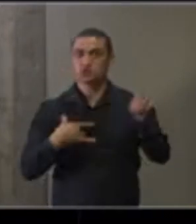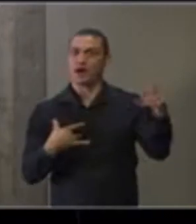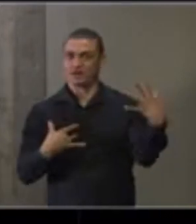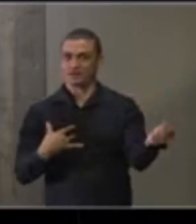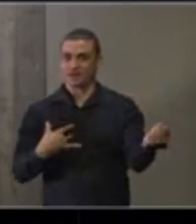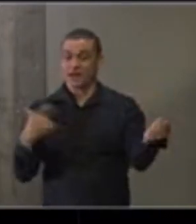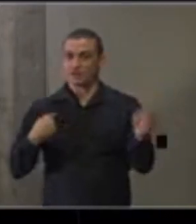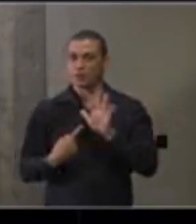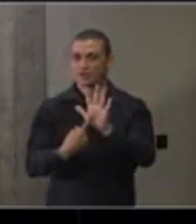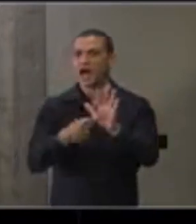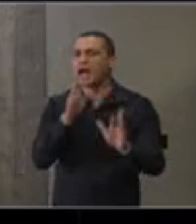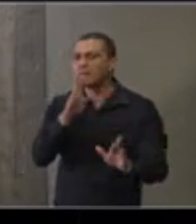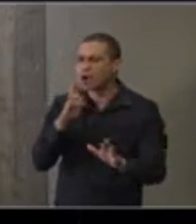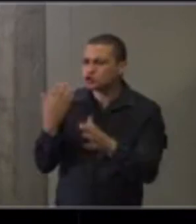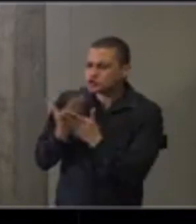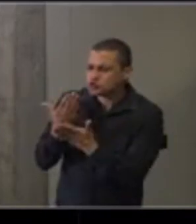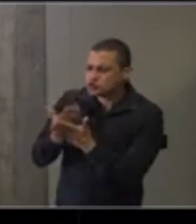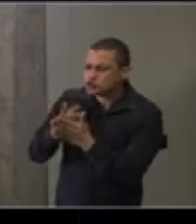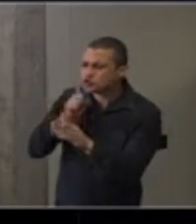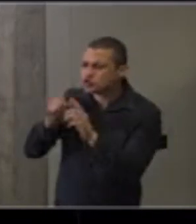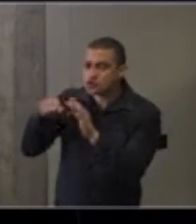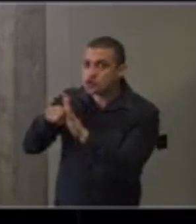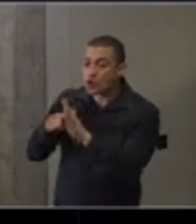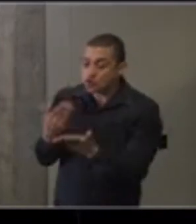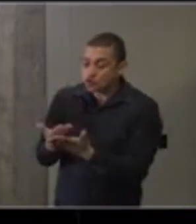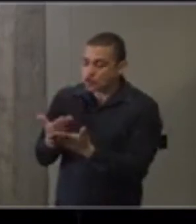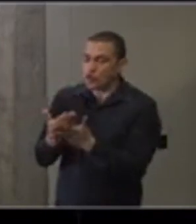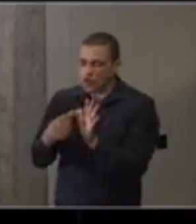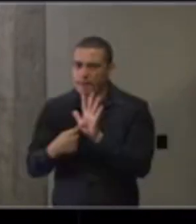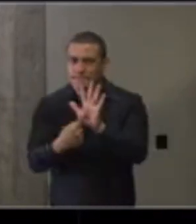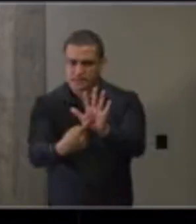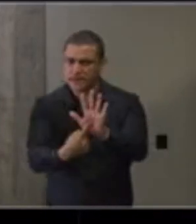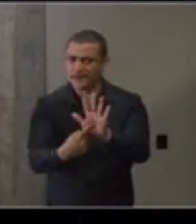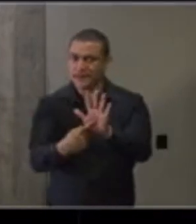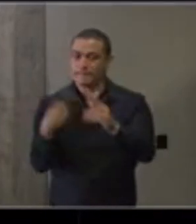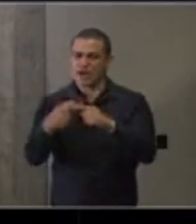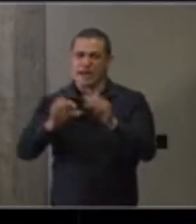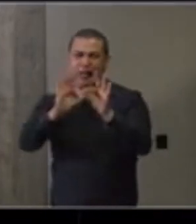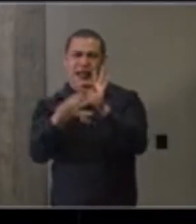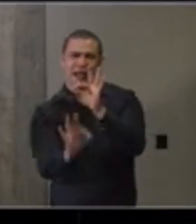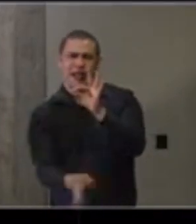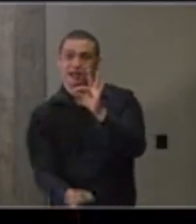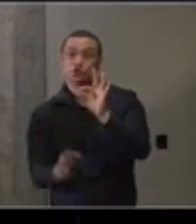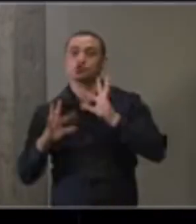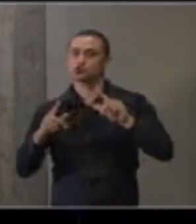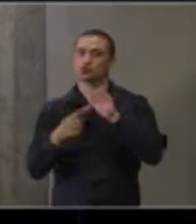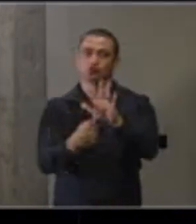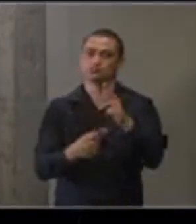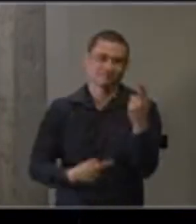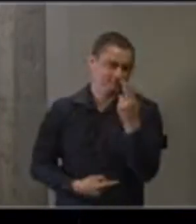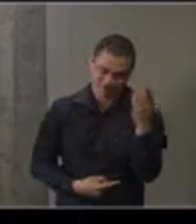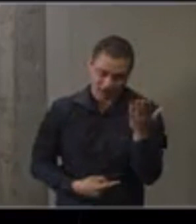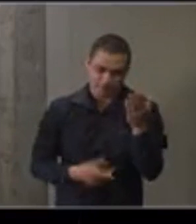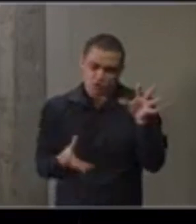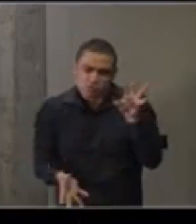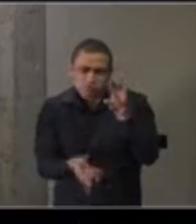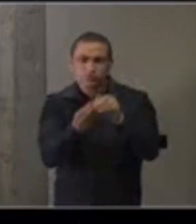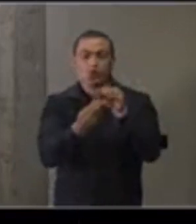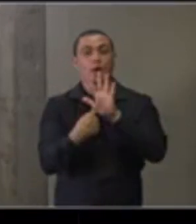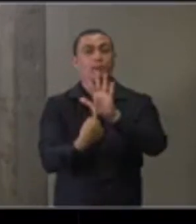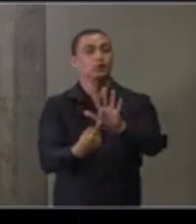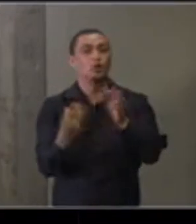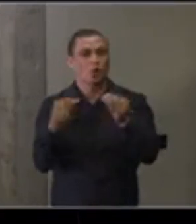apresentar alguns resultados, não todos, porque é um estudo extremamente complexo, que mostram a